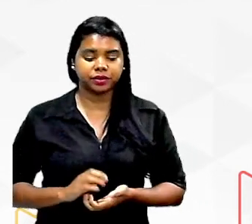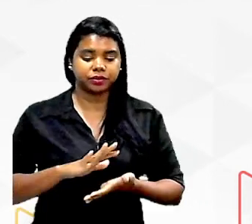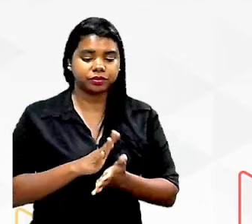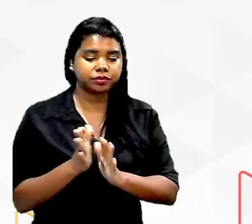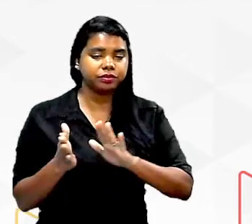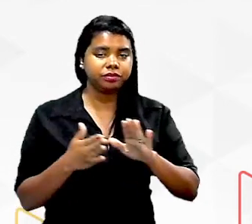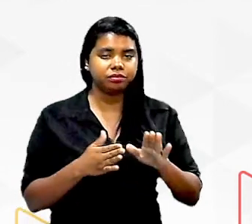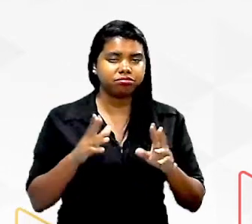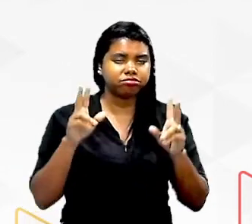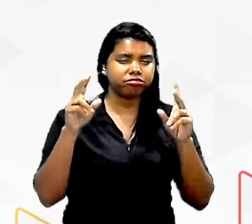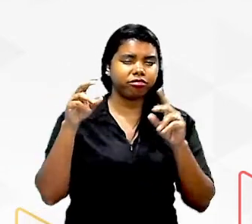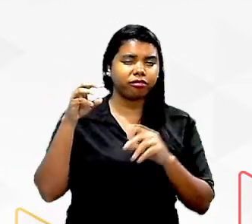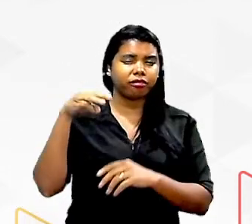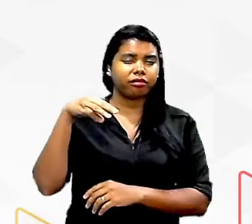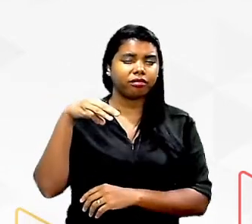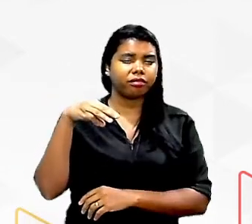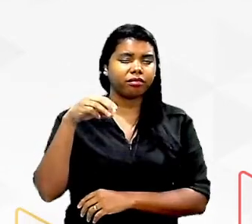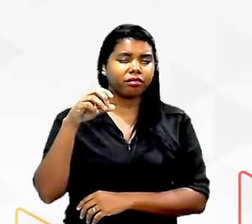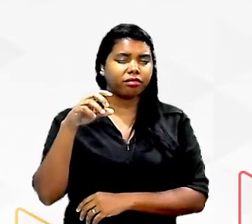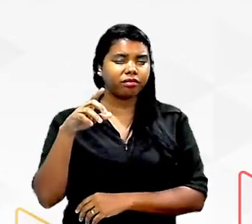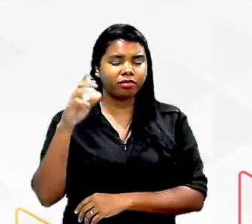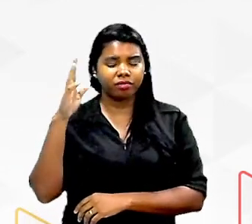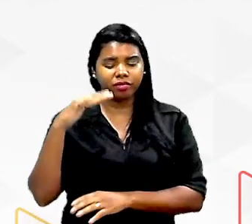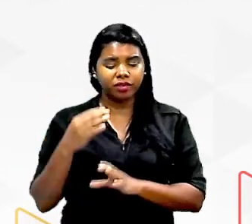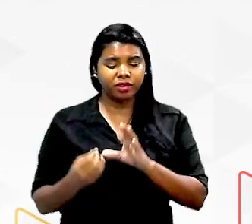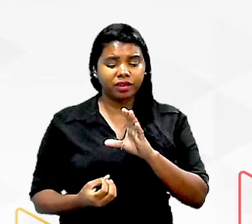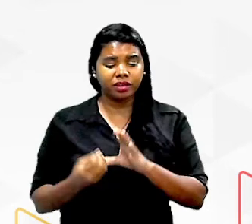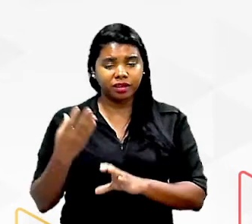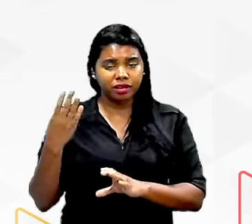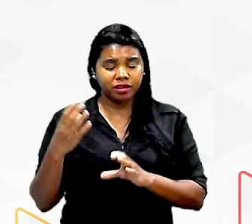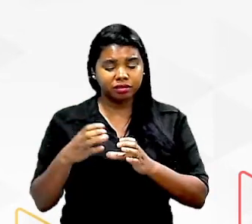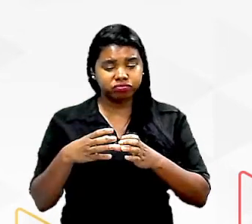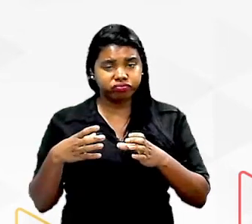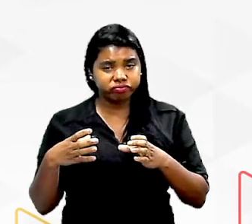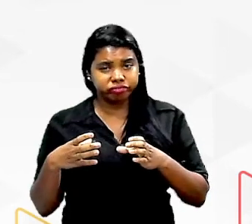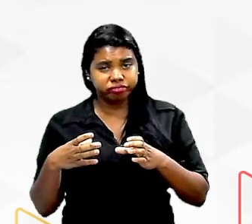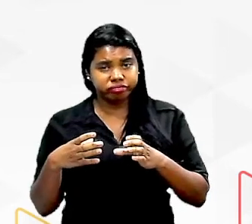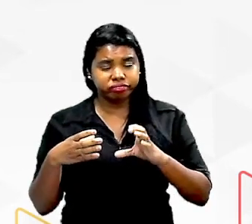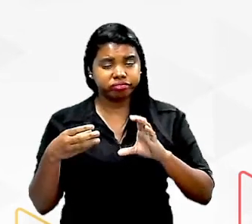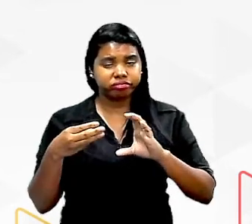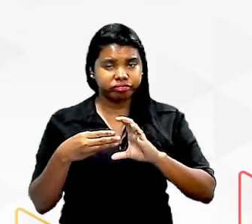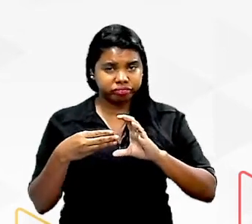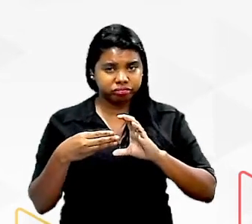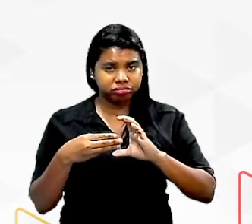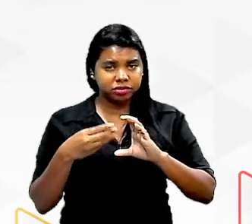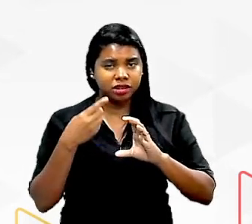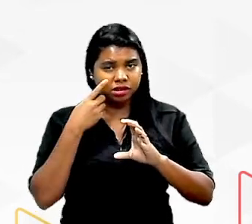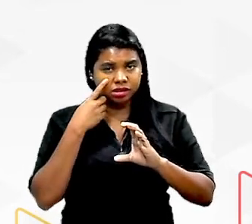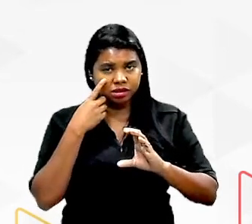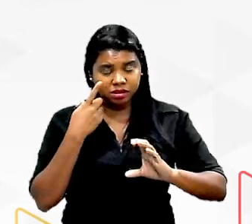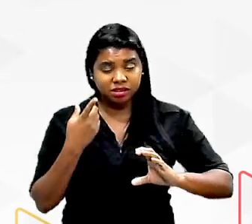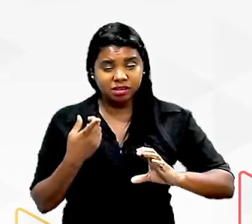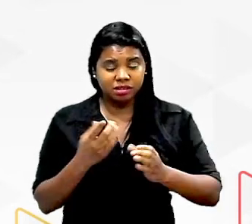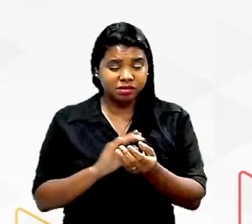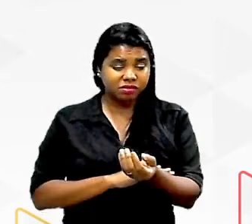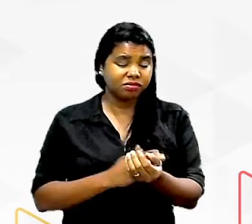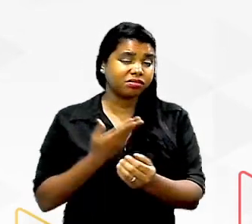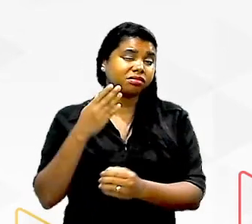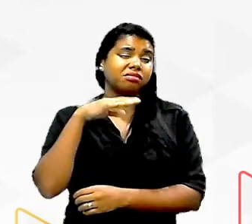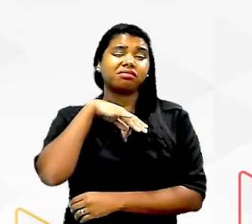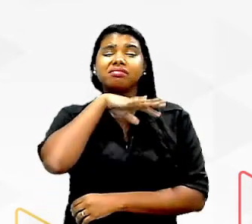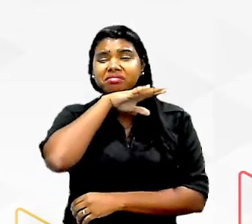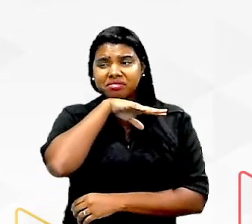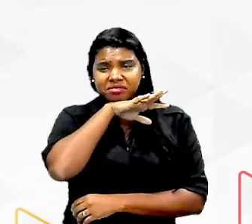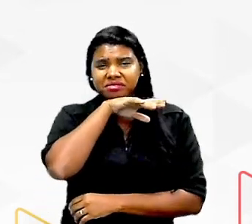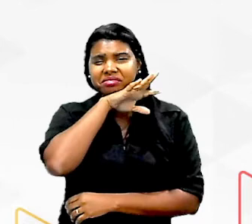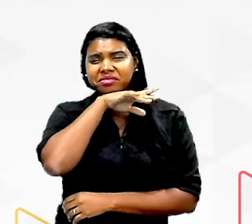o mal aí surge porque é mais fácil dele estar em excesso e como nós já vimos um colesterol ruim né ou um col